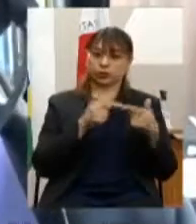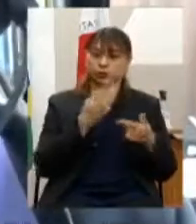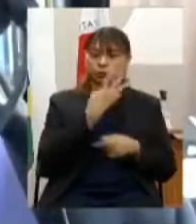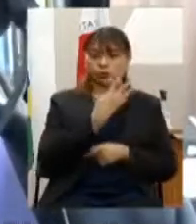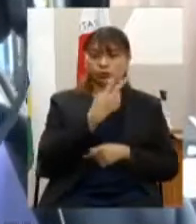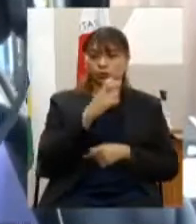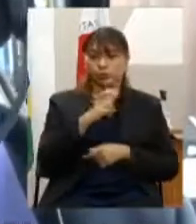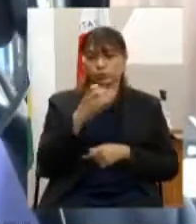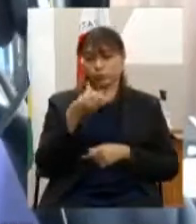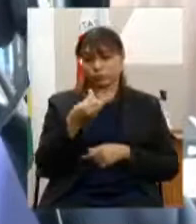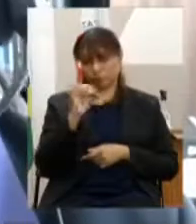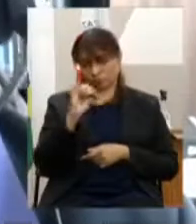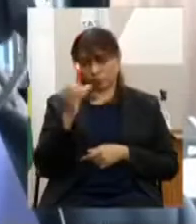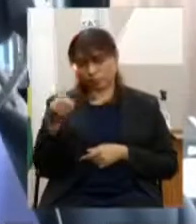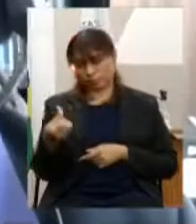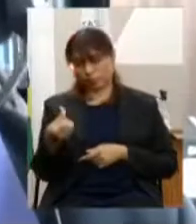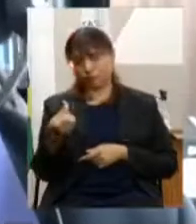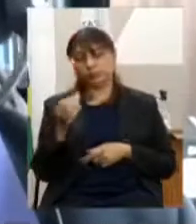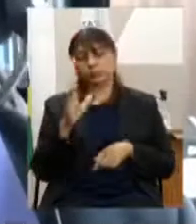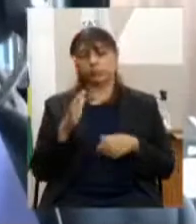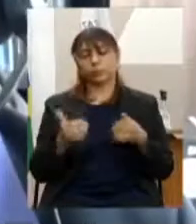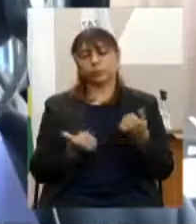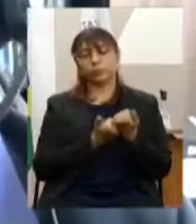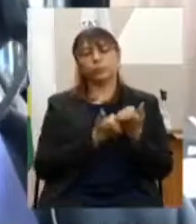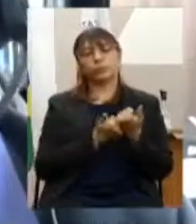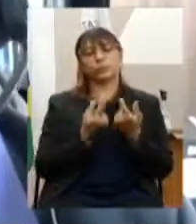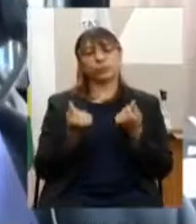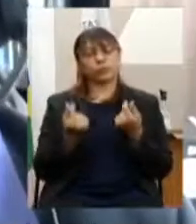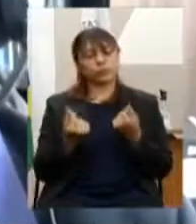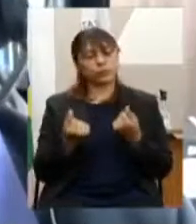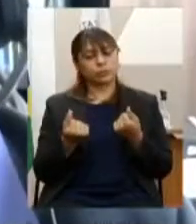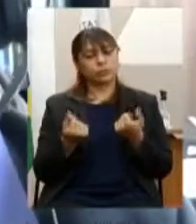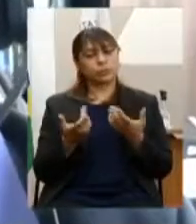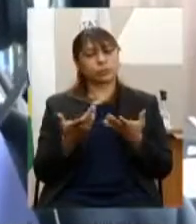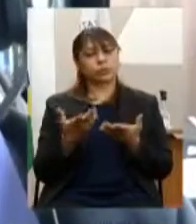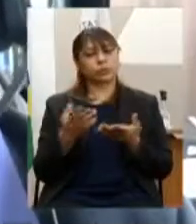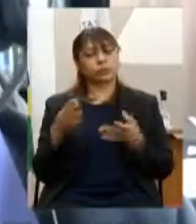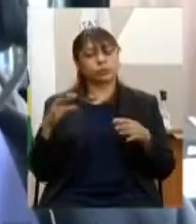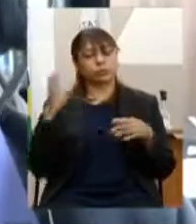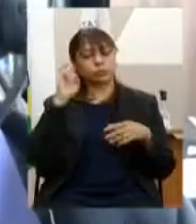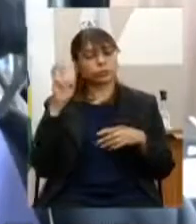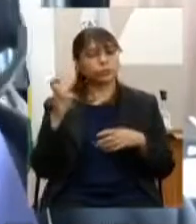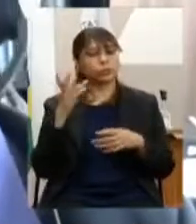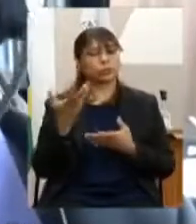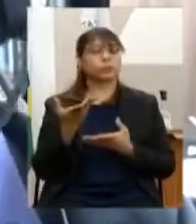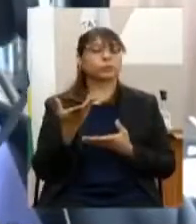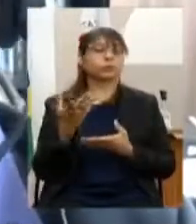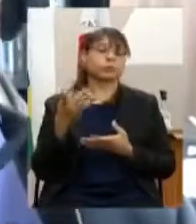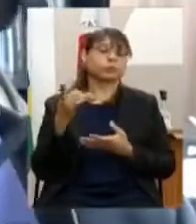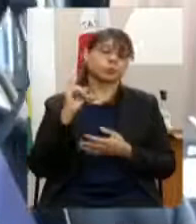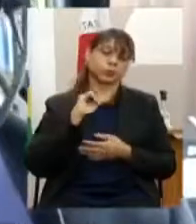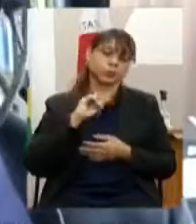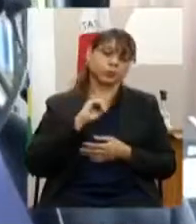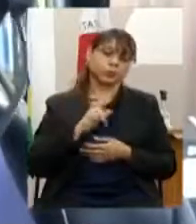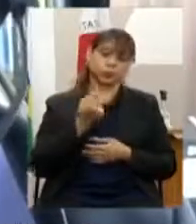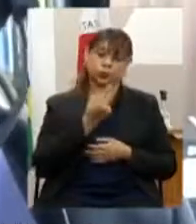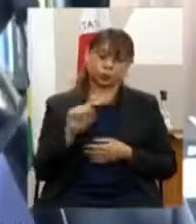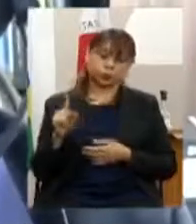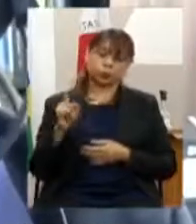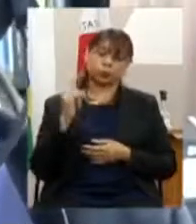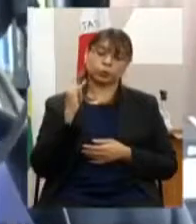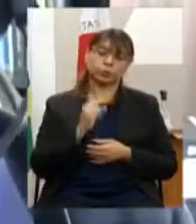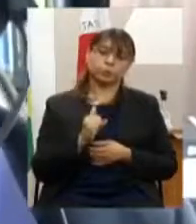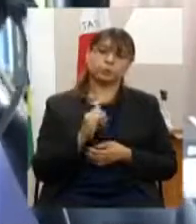4506 apoio financeiro ao turismo mineiro por meio do fundo de assistência ao turismo fastur e o último tom